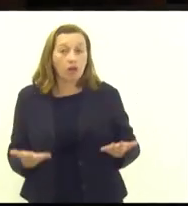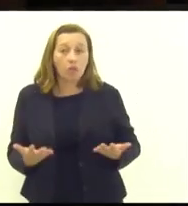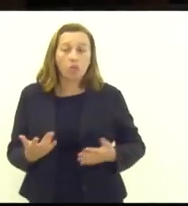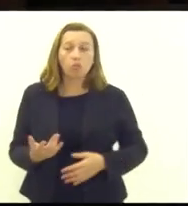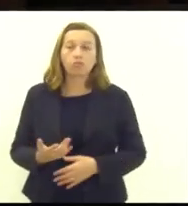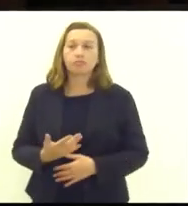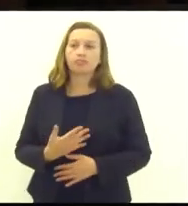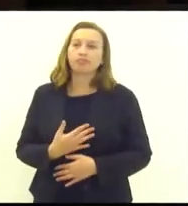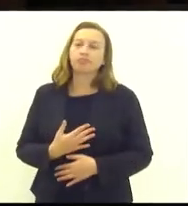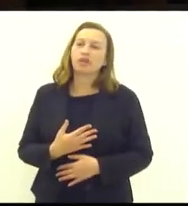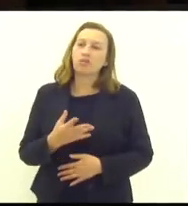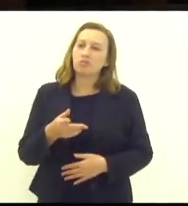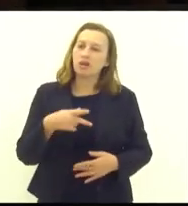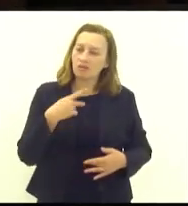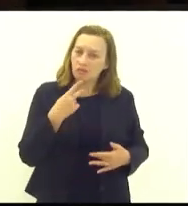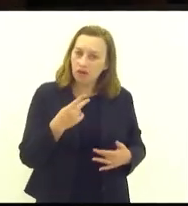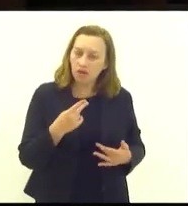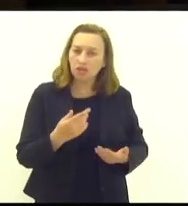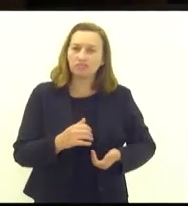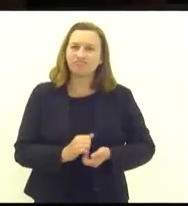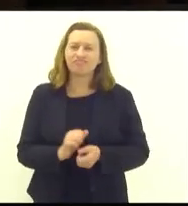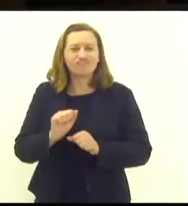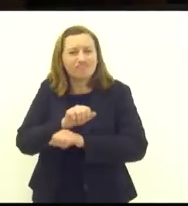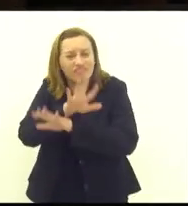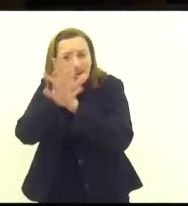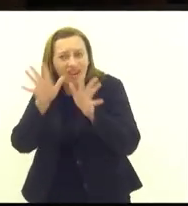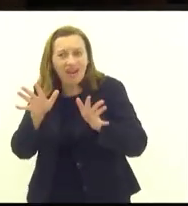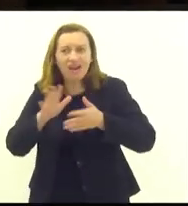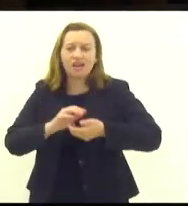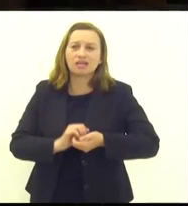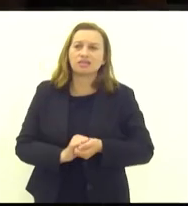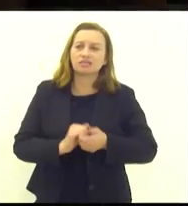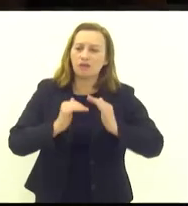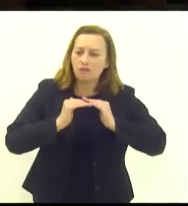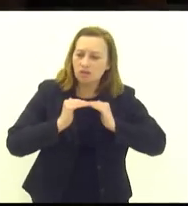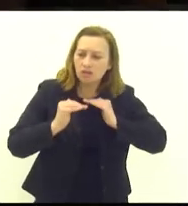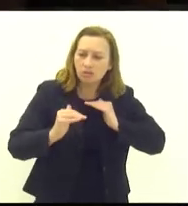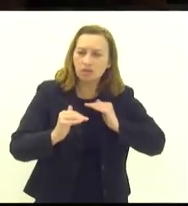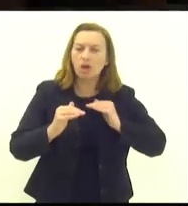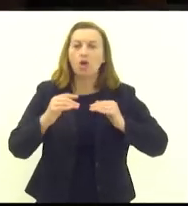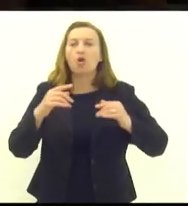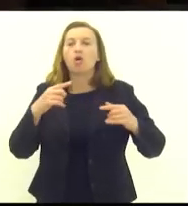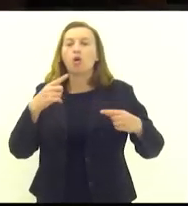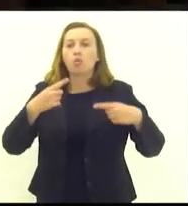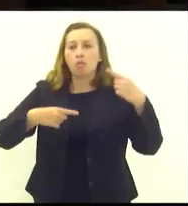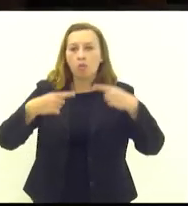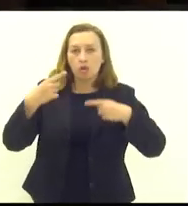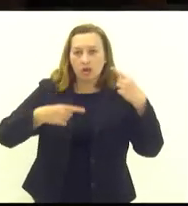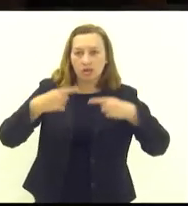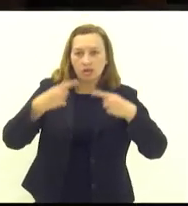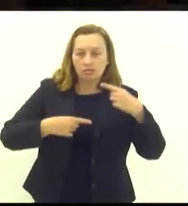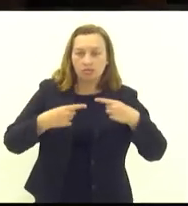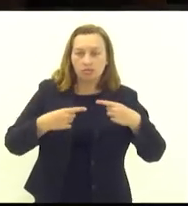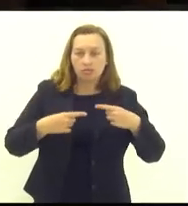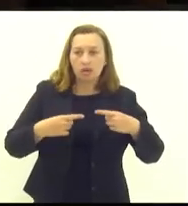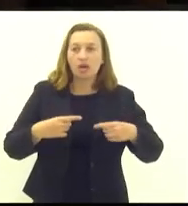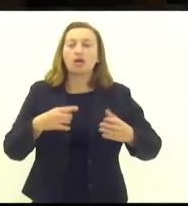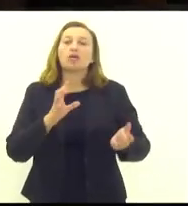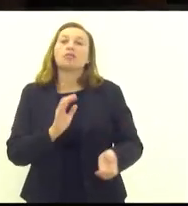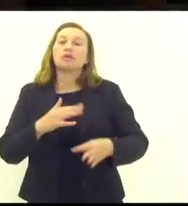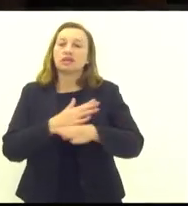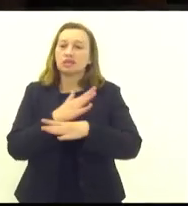a minha manifestação clara de se gerar uma estabilidade política para a cidade de Cabofrio e